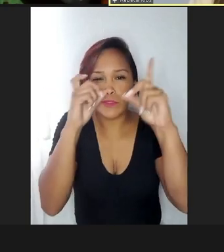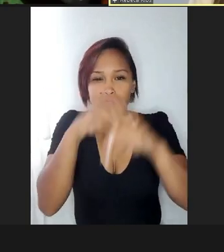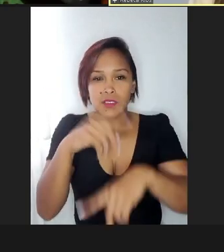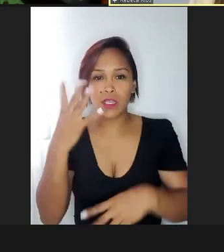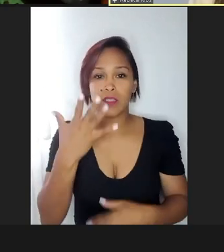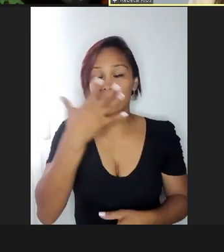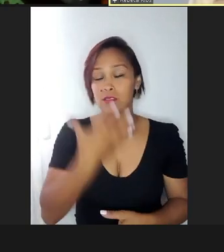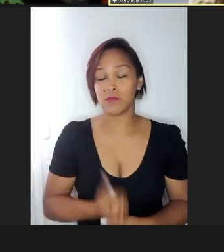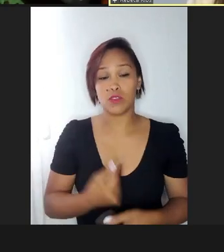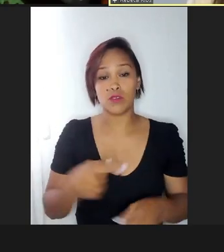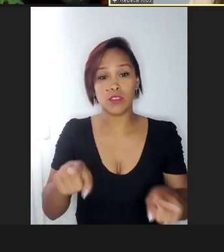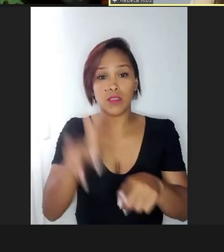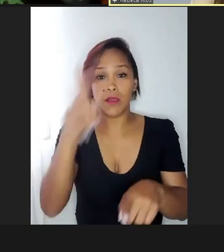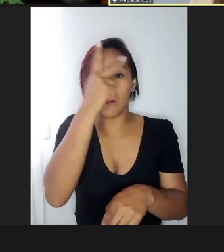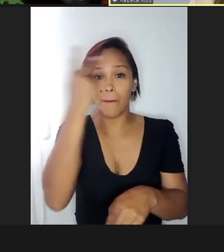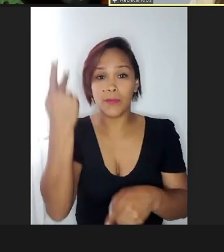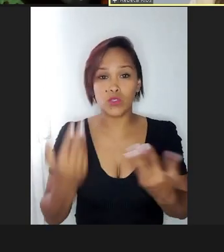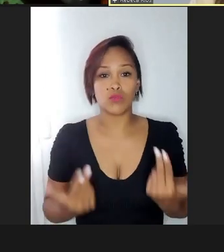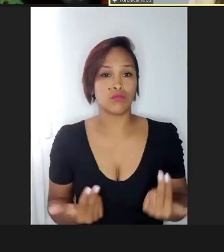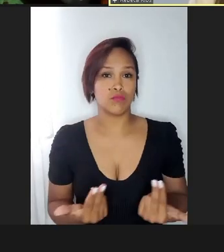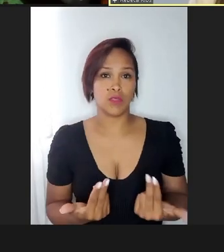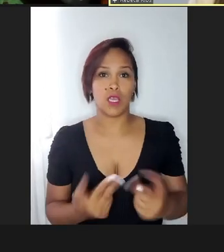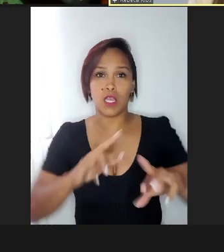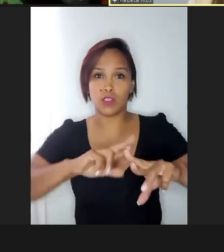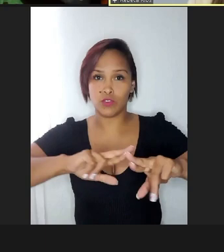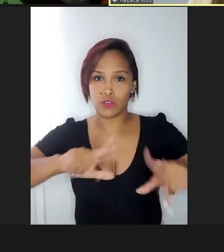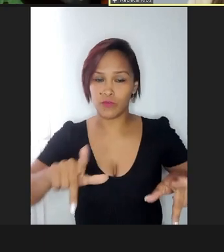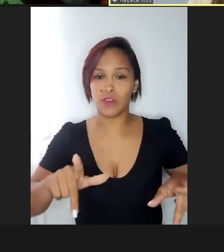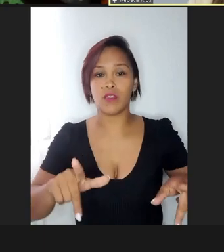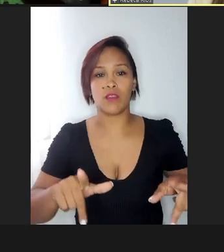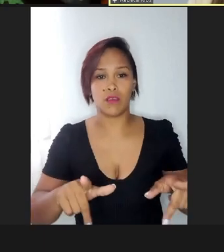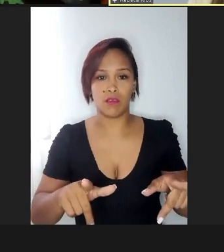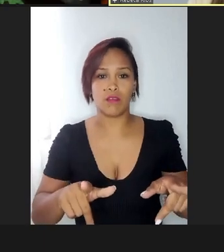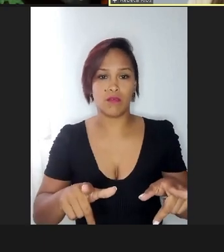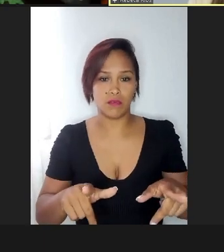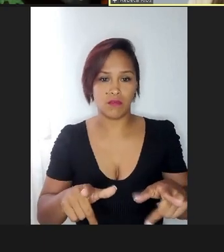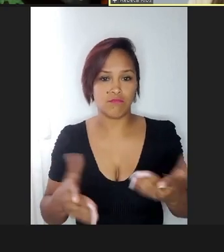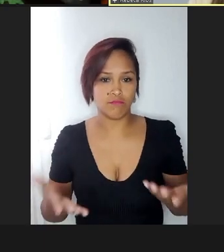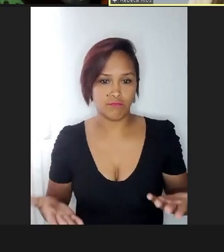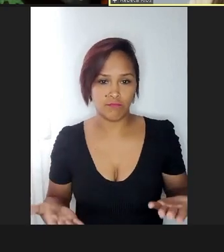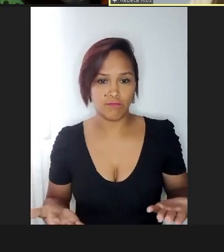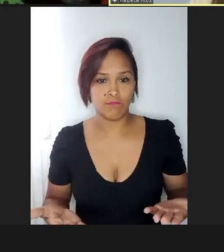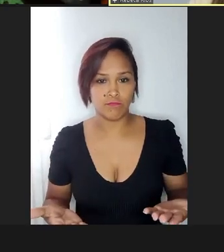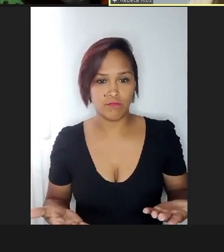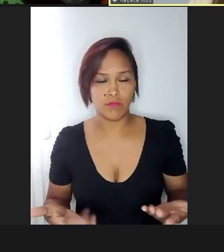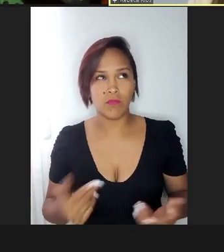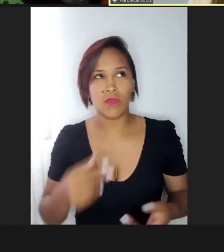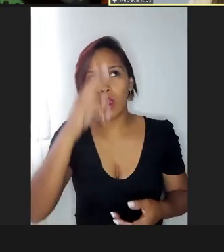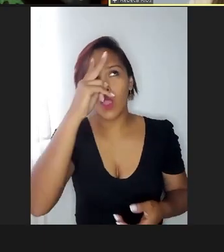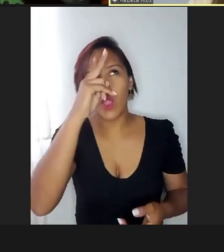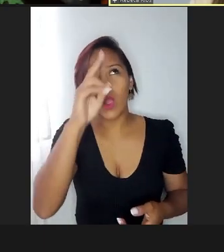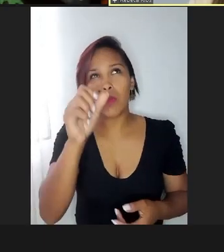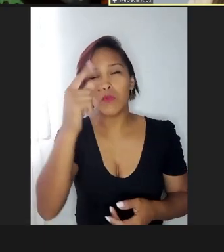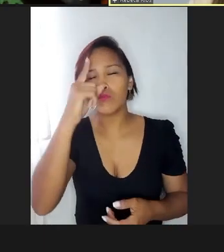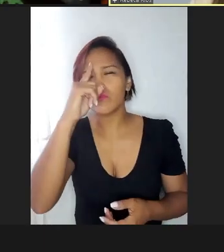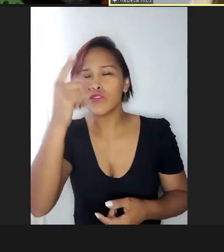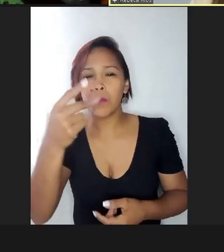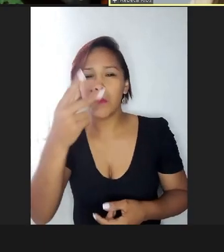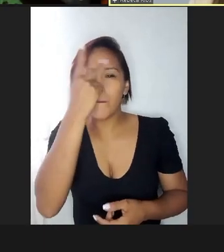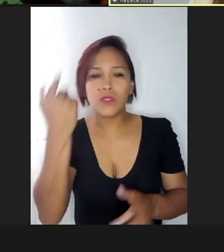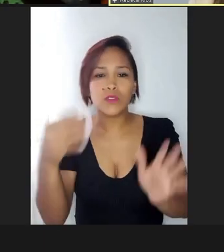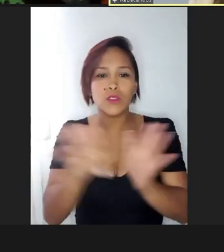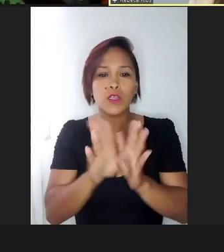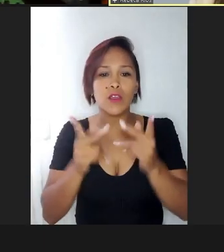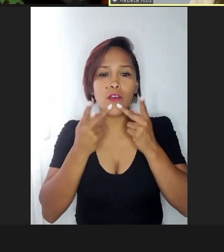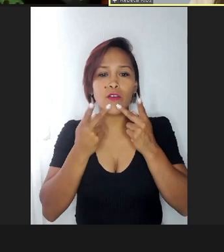aceitarem, né, mesmo, as diferenças, é, eu lembro uma vez que uma pessoa chegou perto de mim,